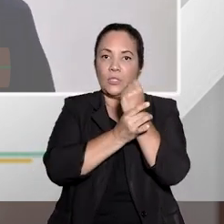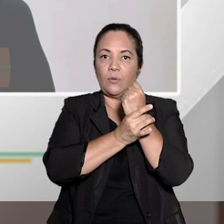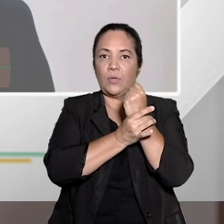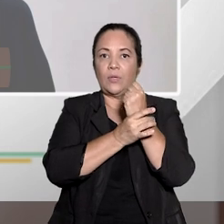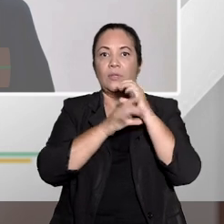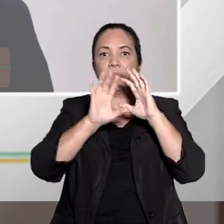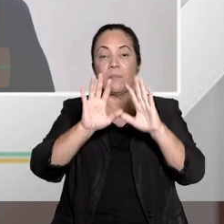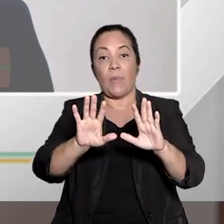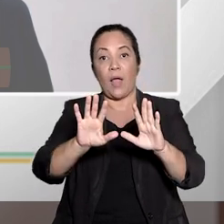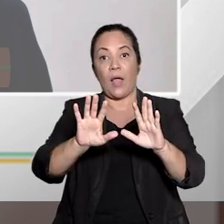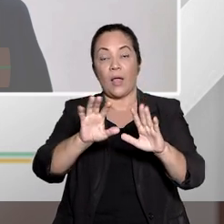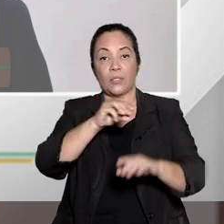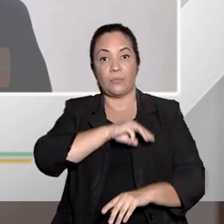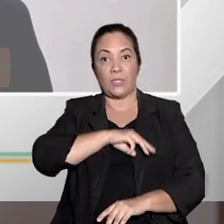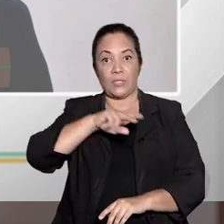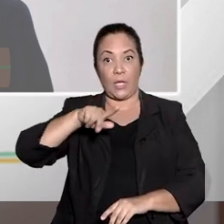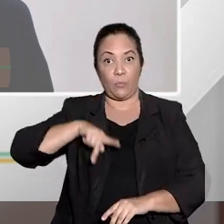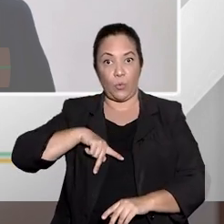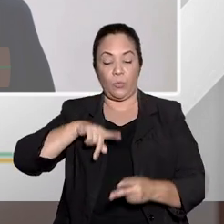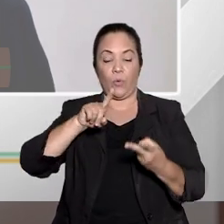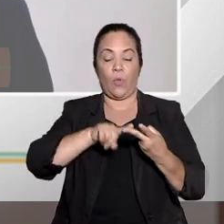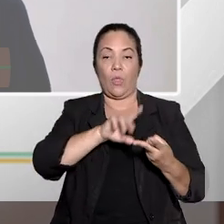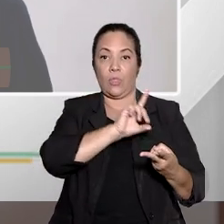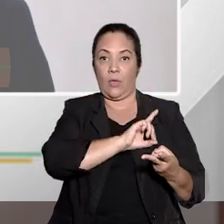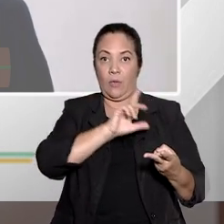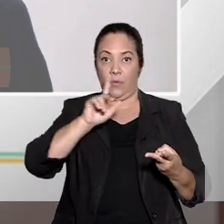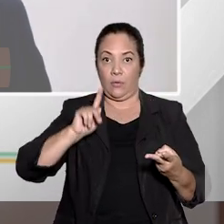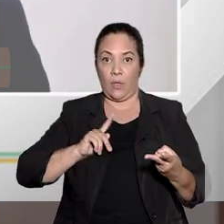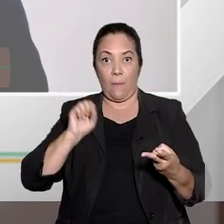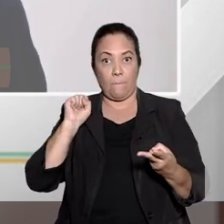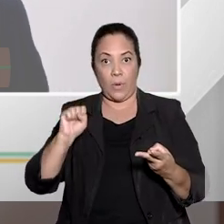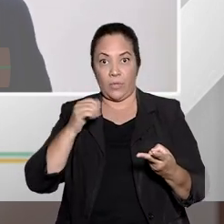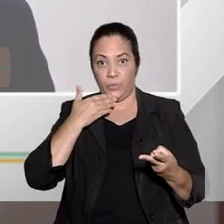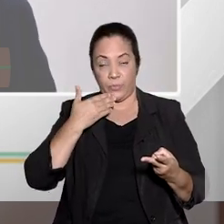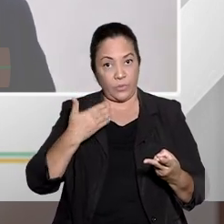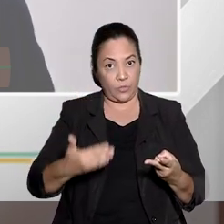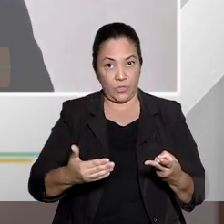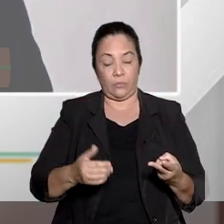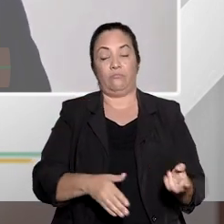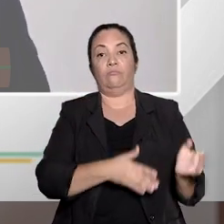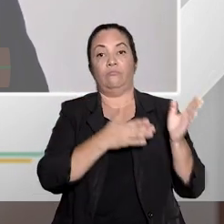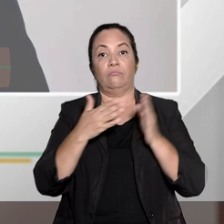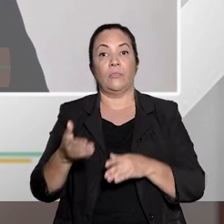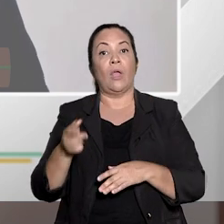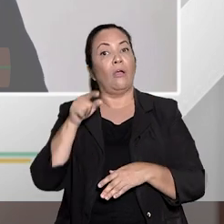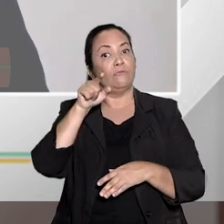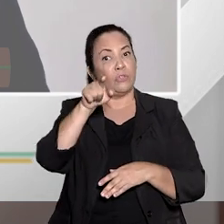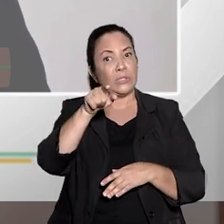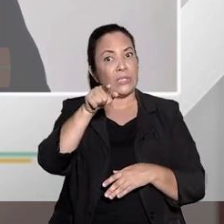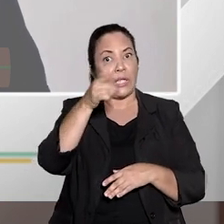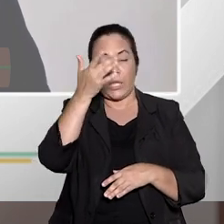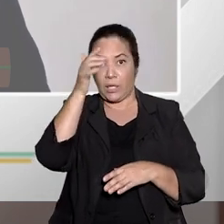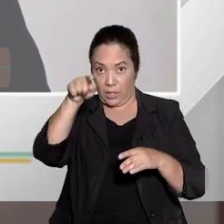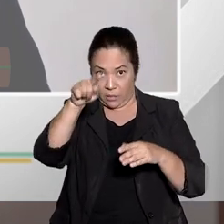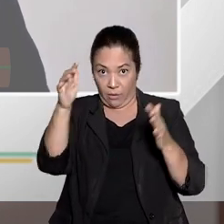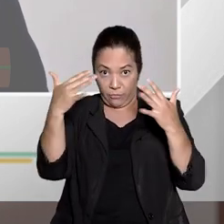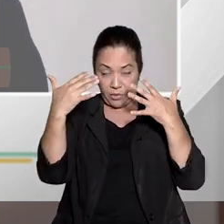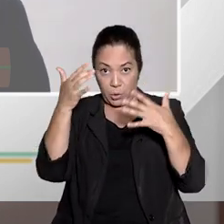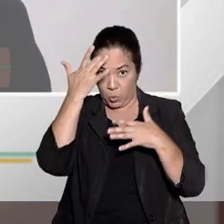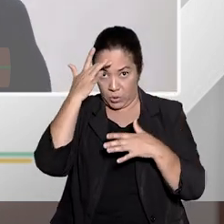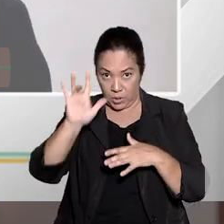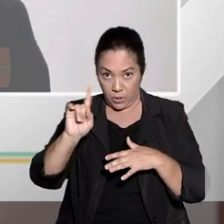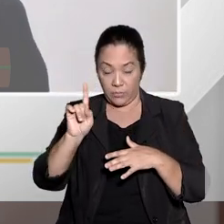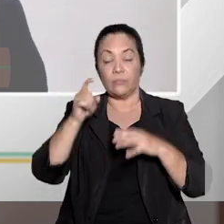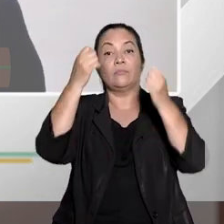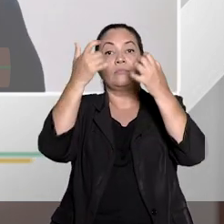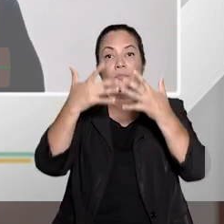coloca também o Ministério Público e a Defensoria Pública. Mas talvez não seja do conhecimento daqueles que nos assistem, que na